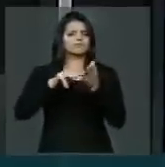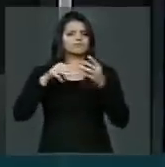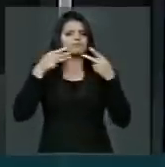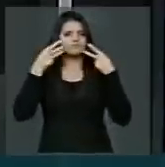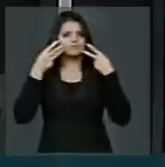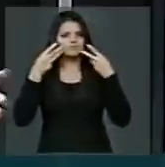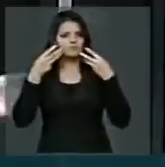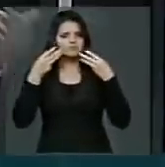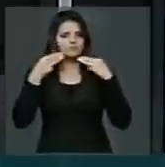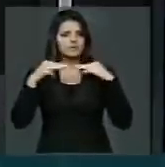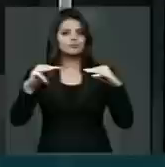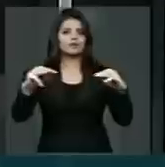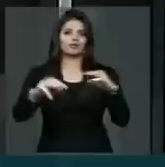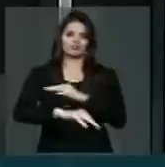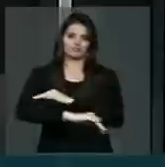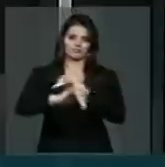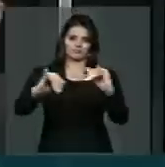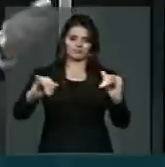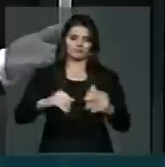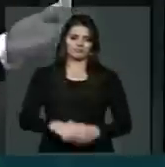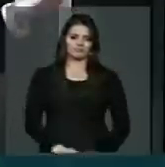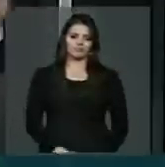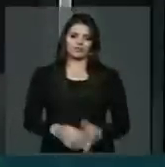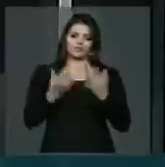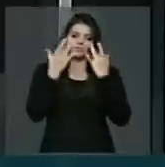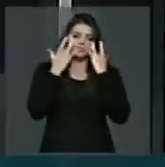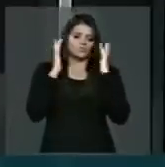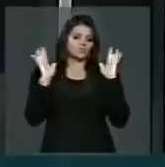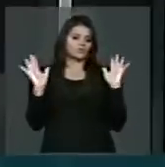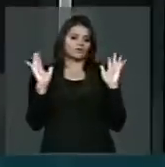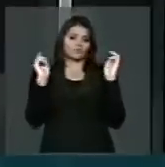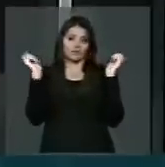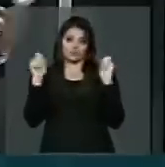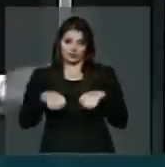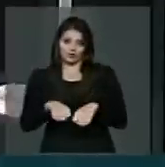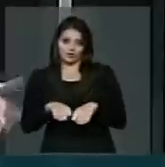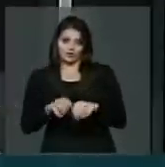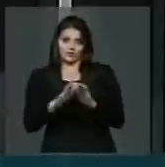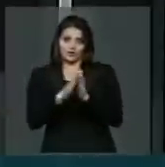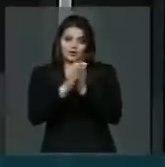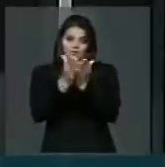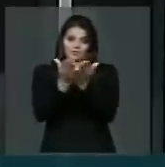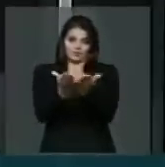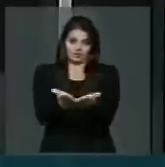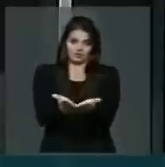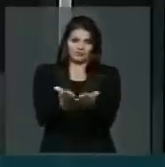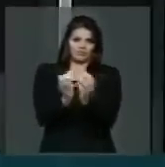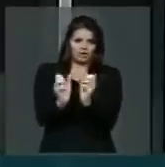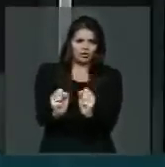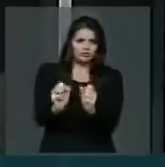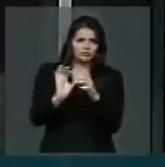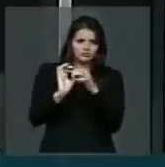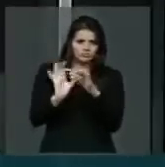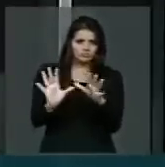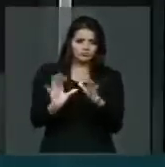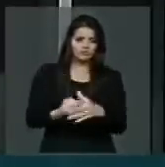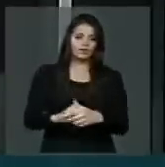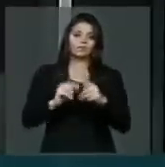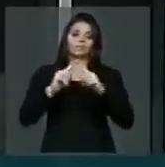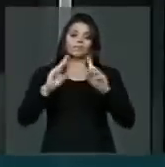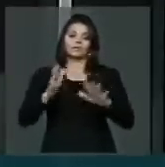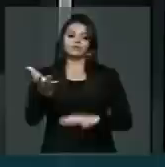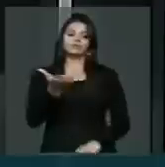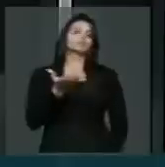Aqui, que eu não sei se estou permitido a abrir essa mensagem, mas